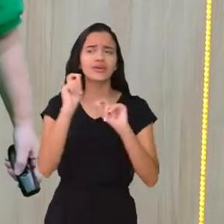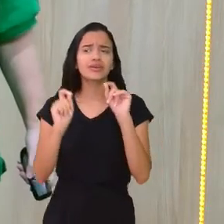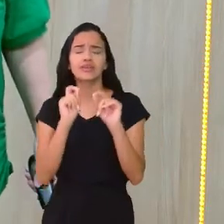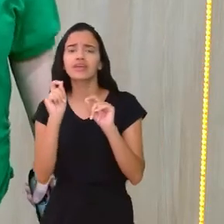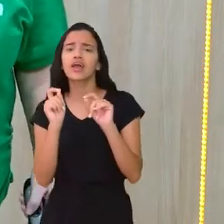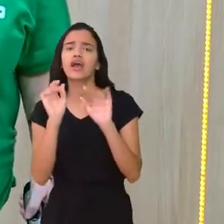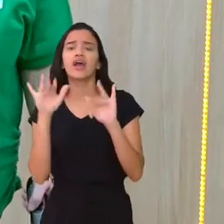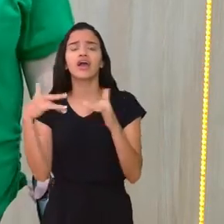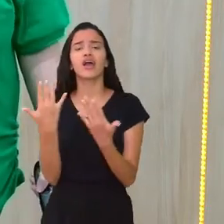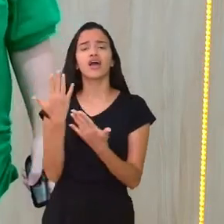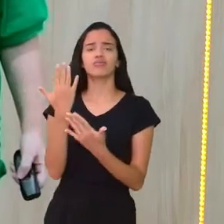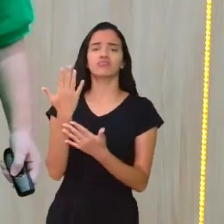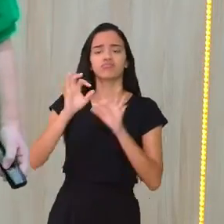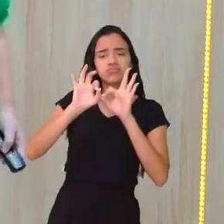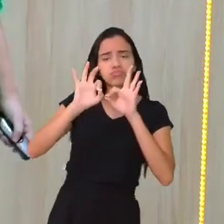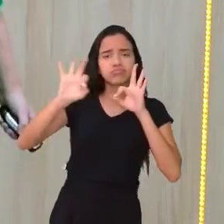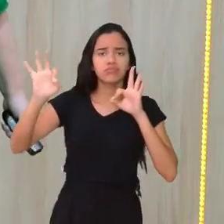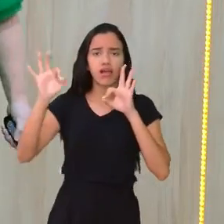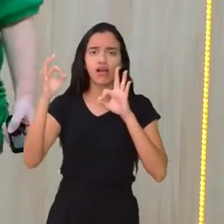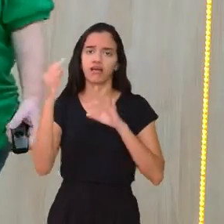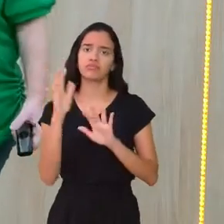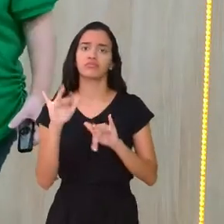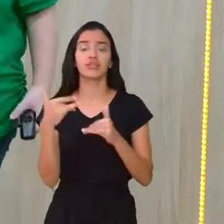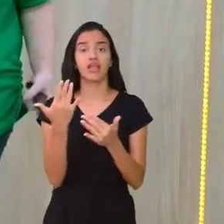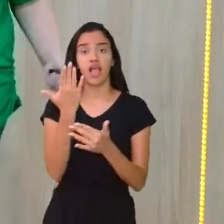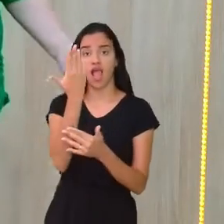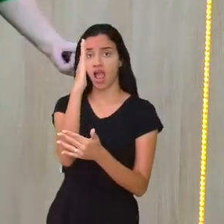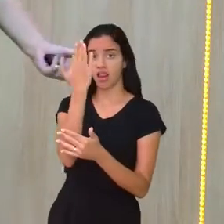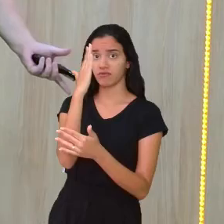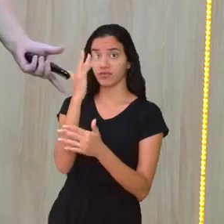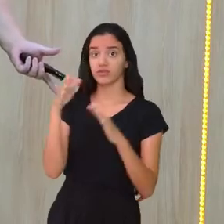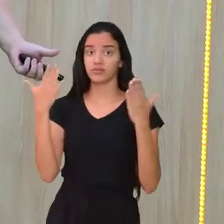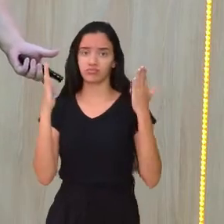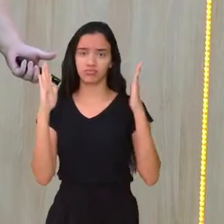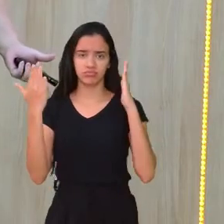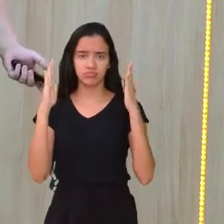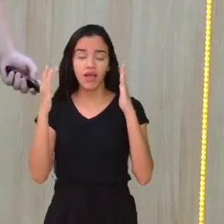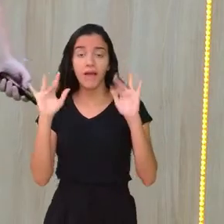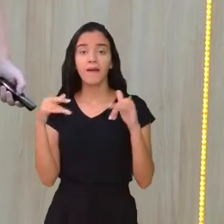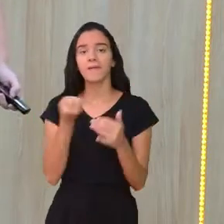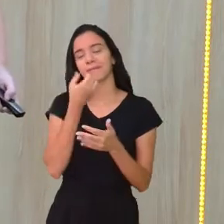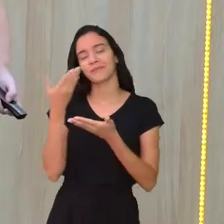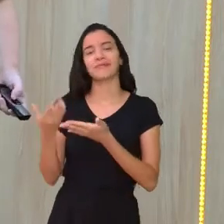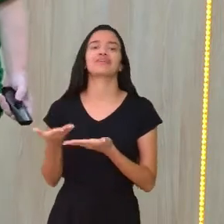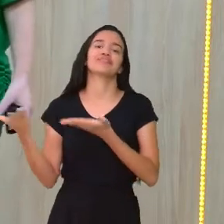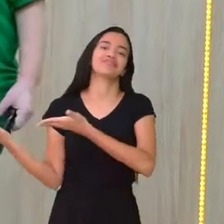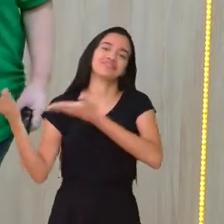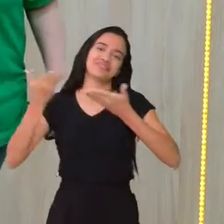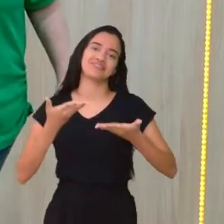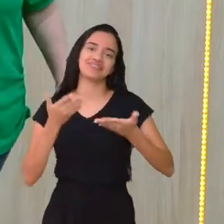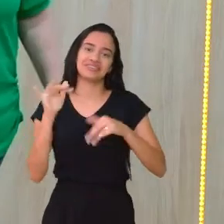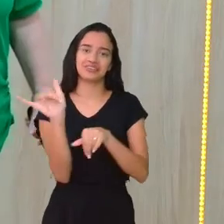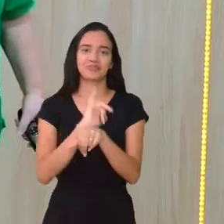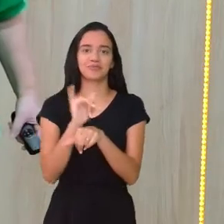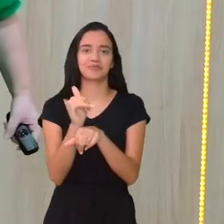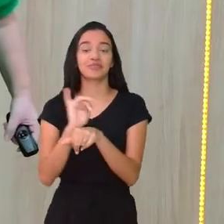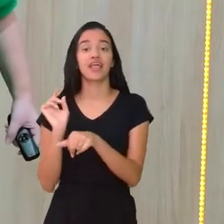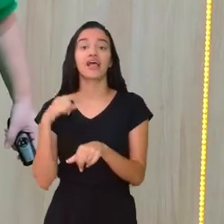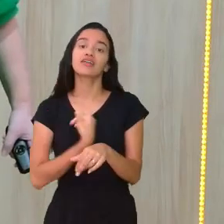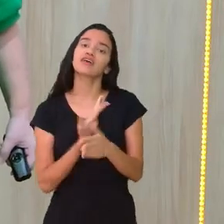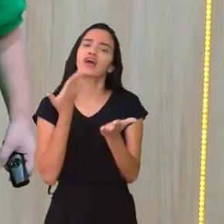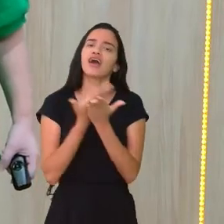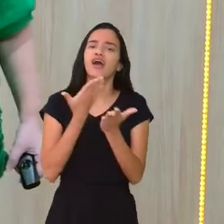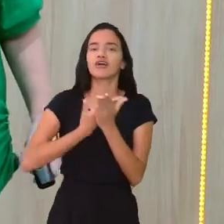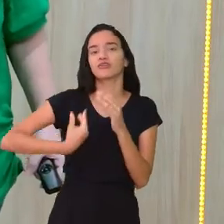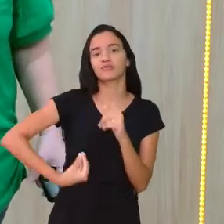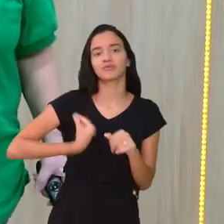reflexão na malha quadriculada. Bem, bem-vindos ao nosso canal. Lembrando que nossa aula é